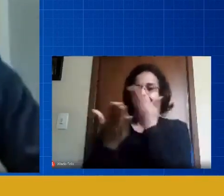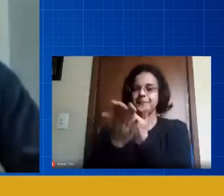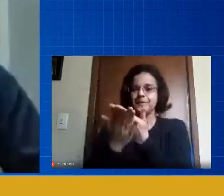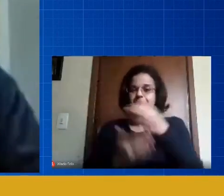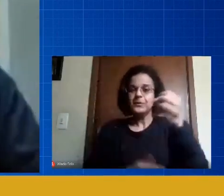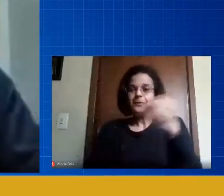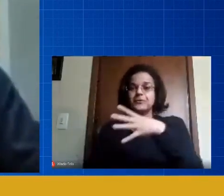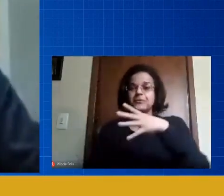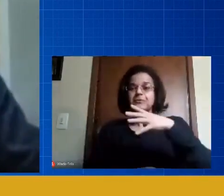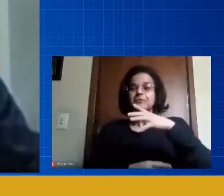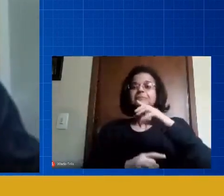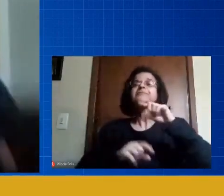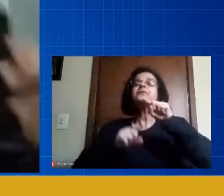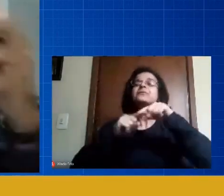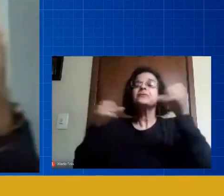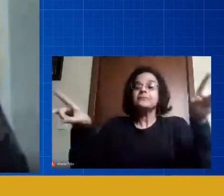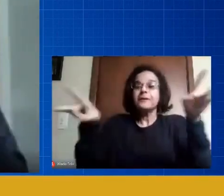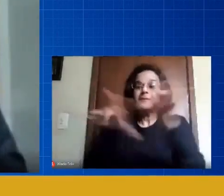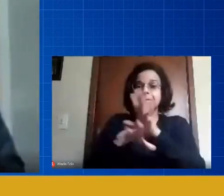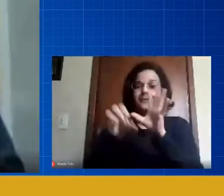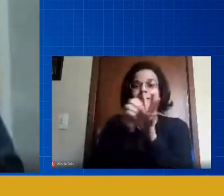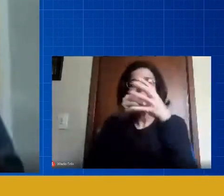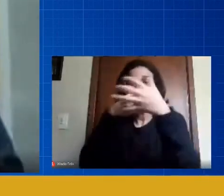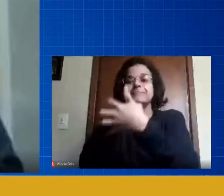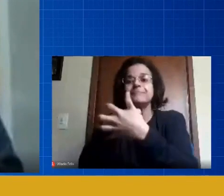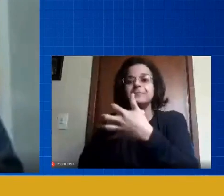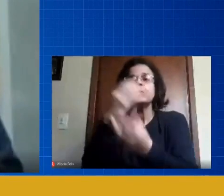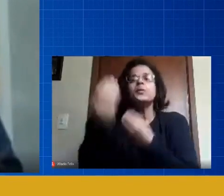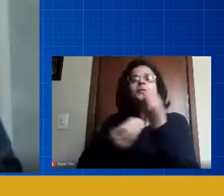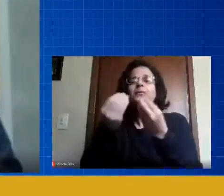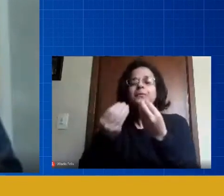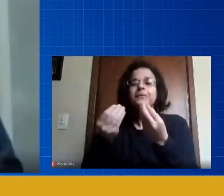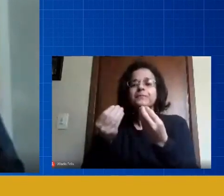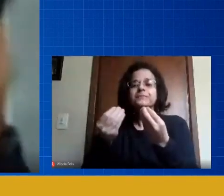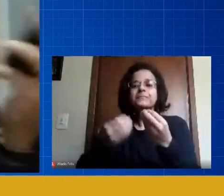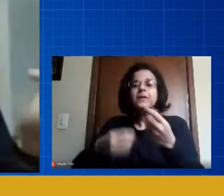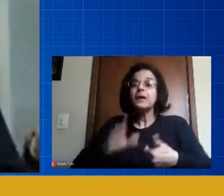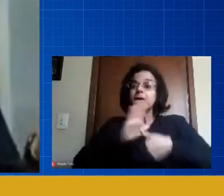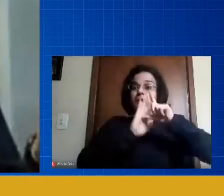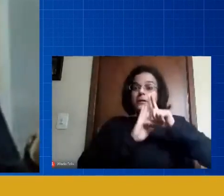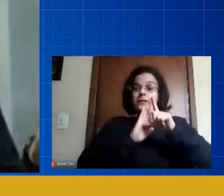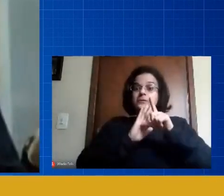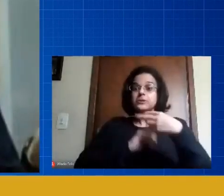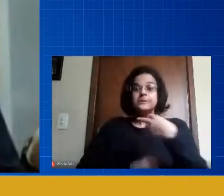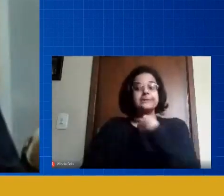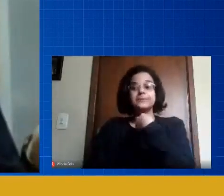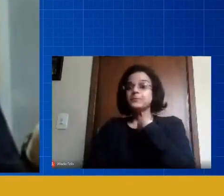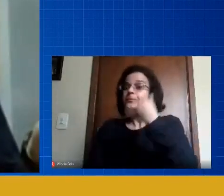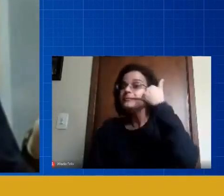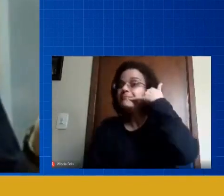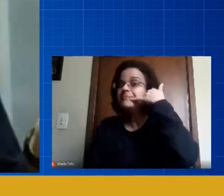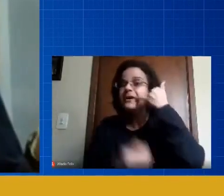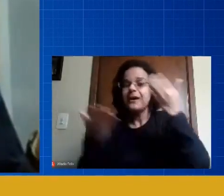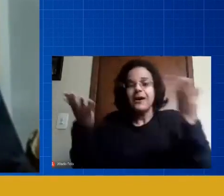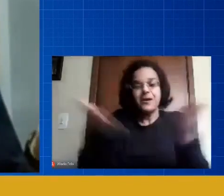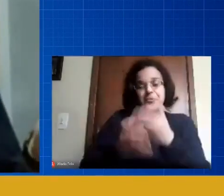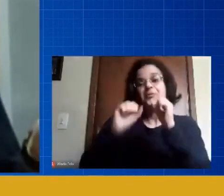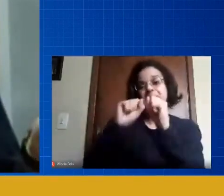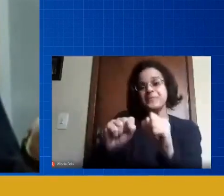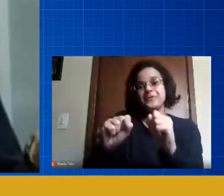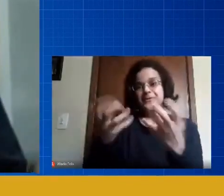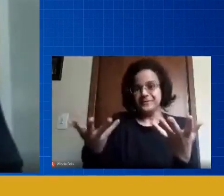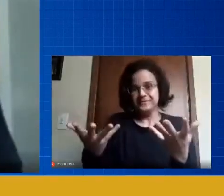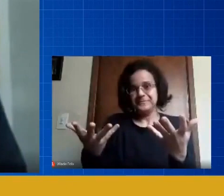que vai chegar no final da pandemia não podia usar o celular e que agora vai poder o ano